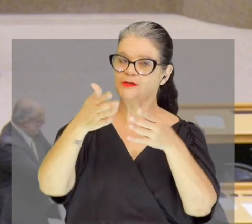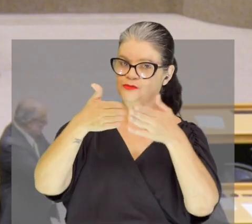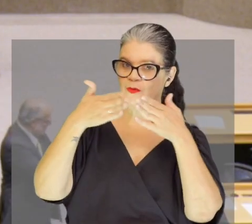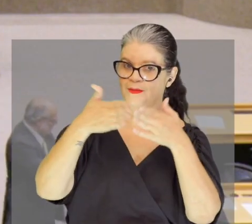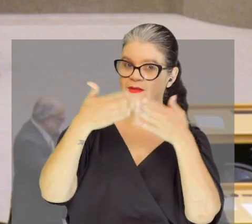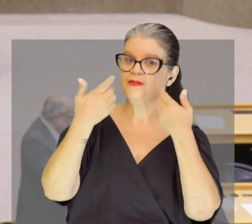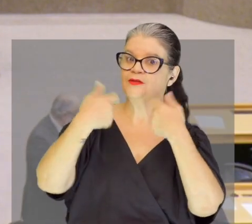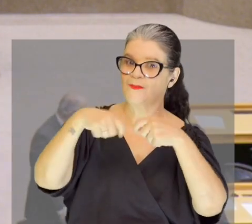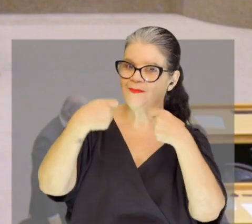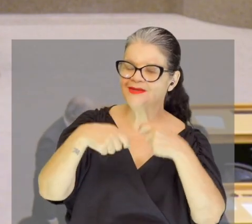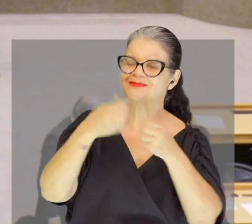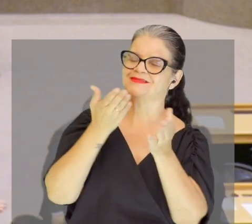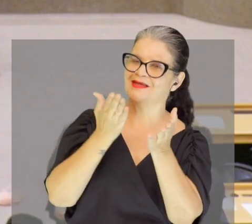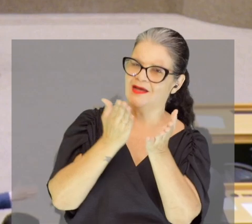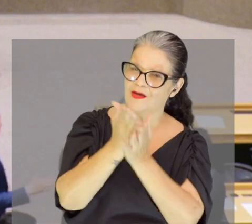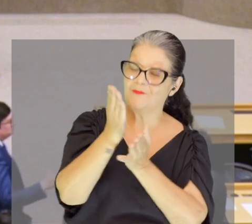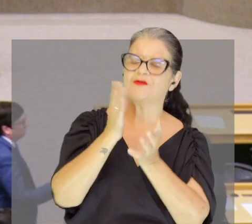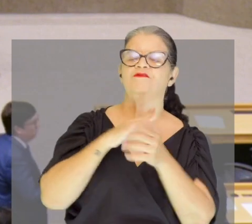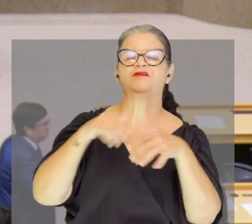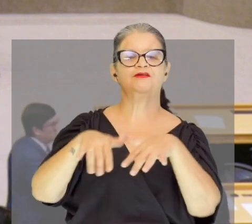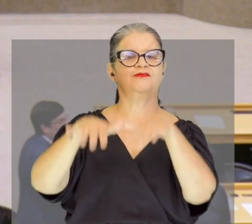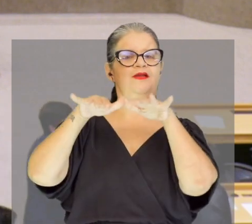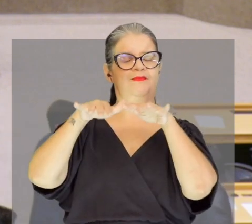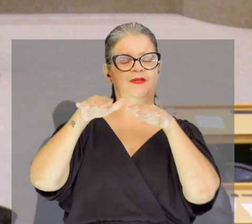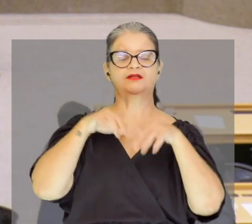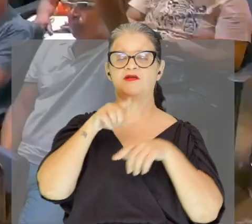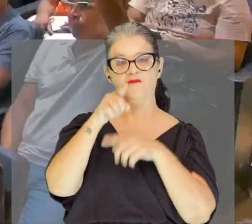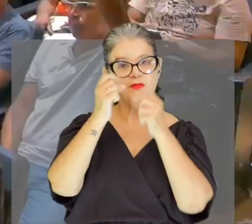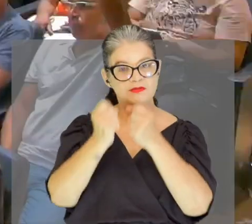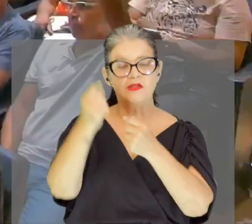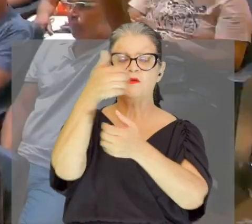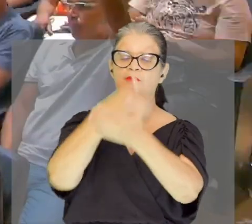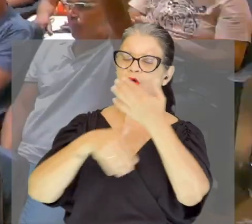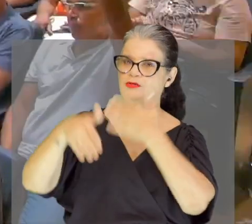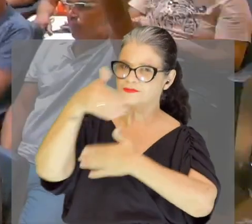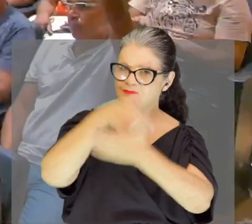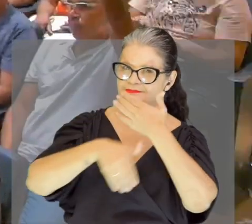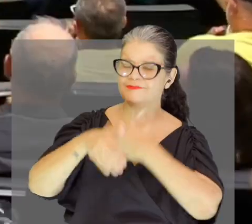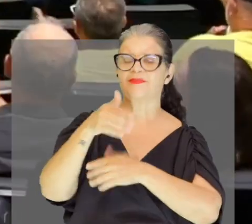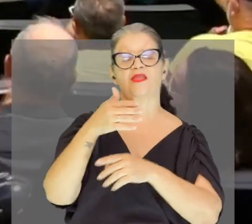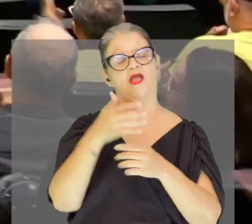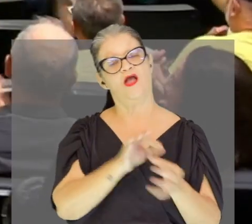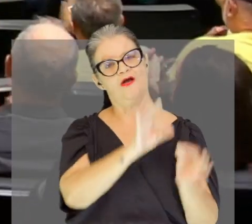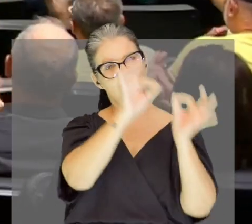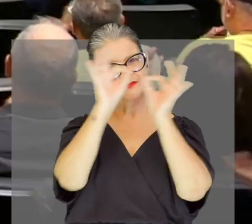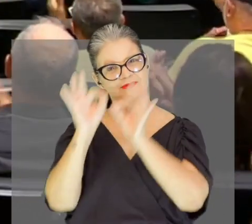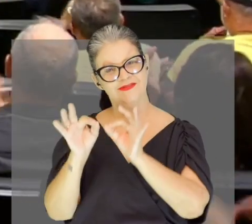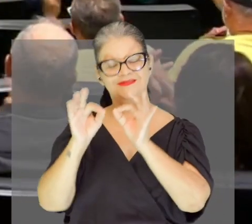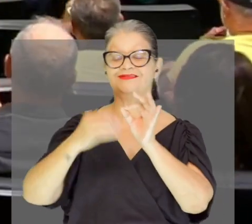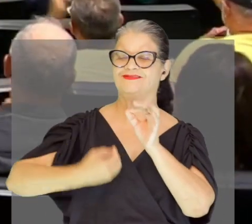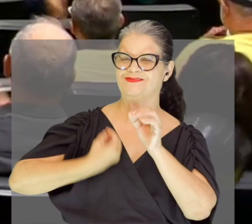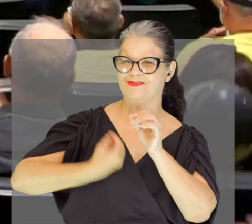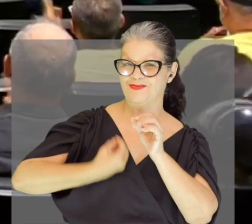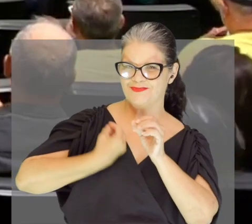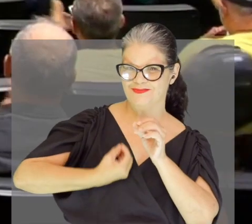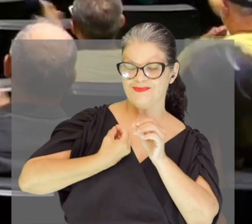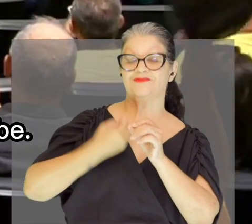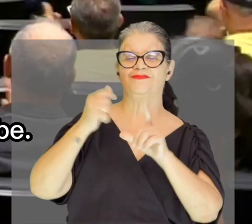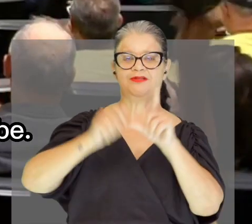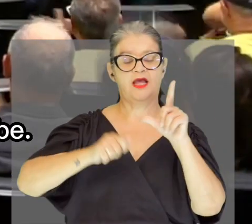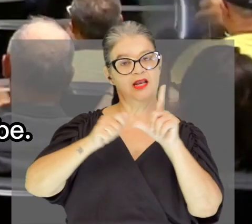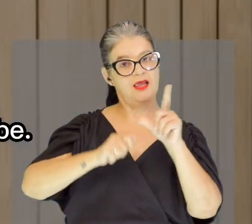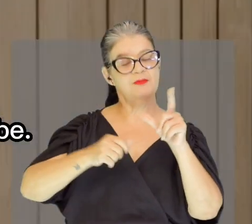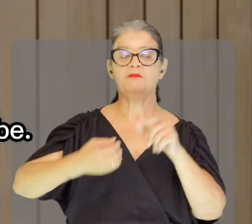mas o pedido precisa ser aprovado em plenário. Você pode acompanhar ao vivo as audiências públicas da Alep,